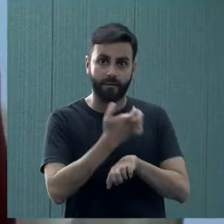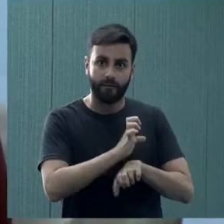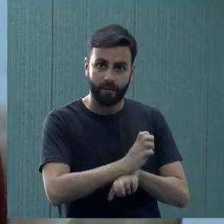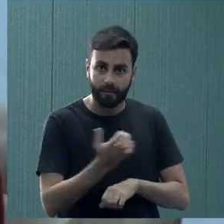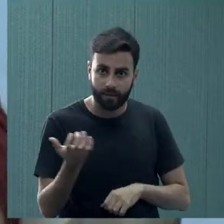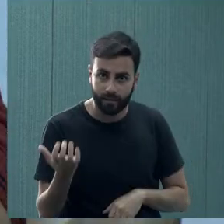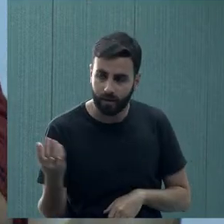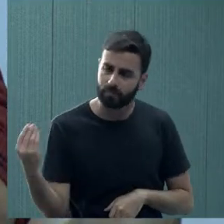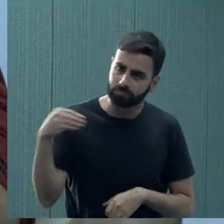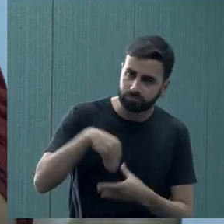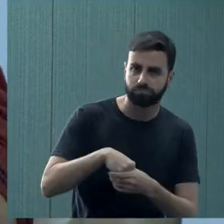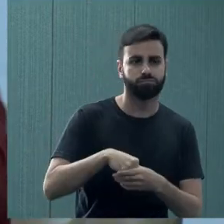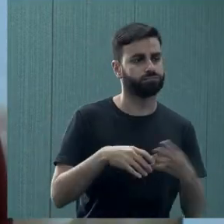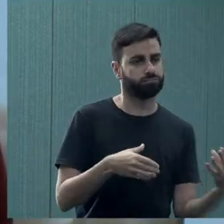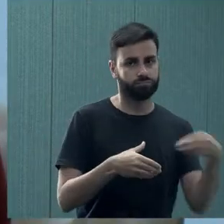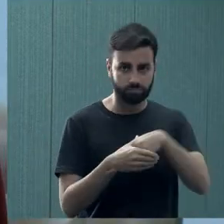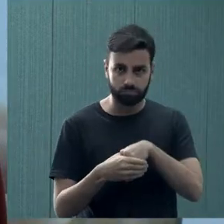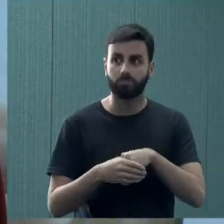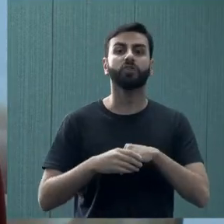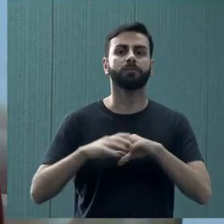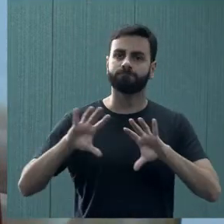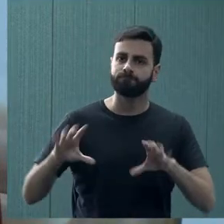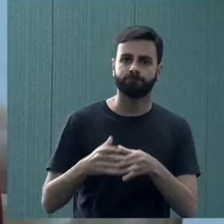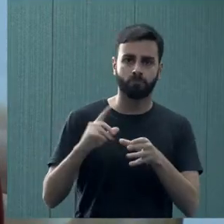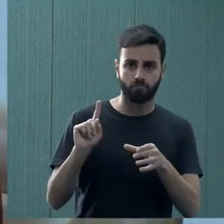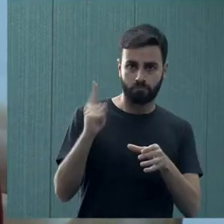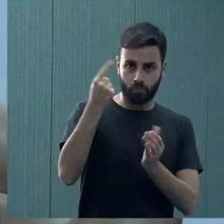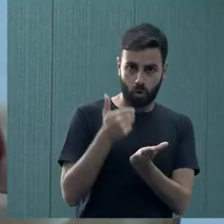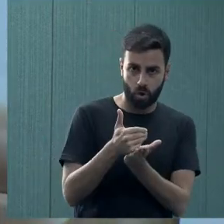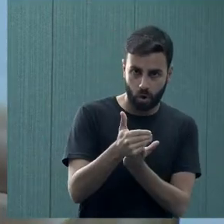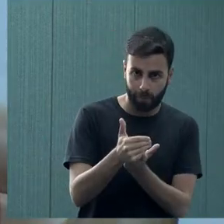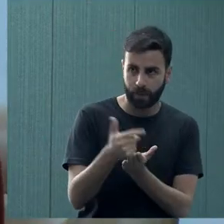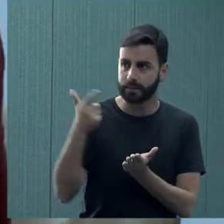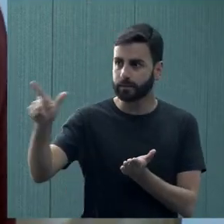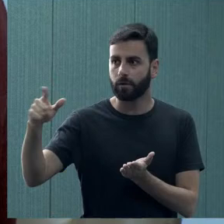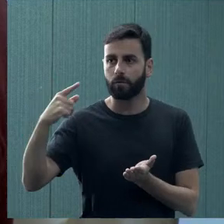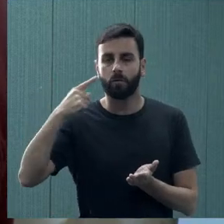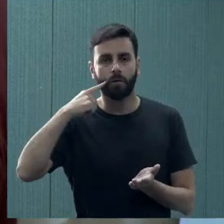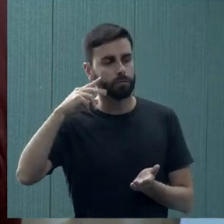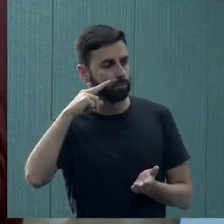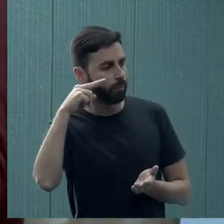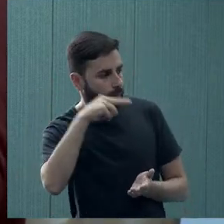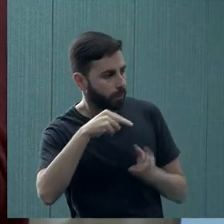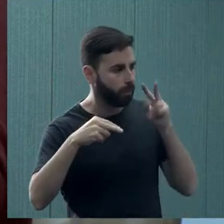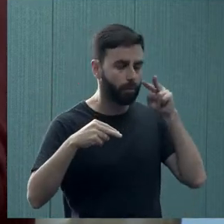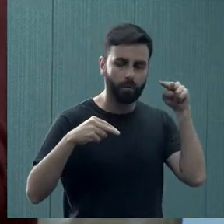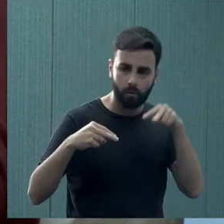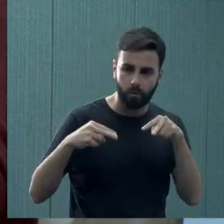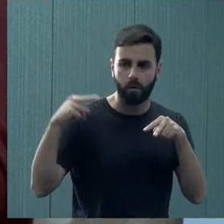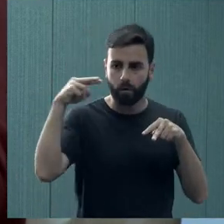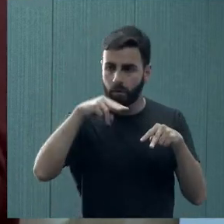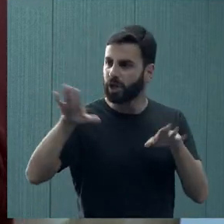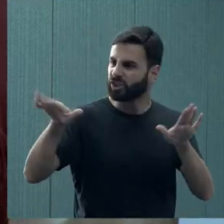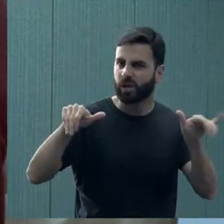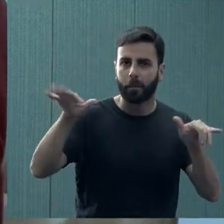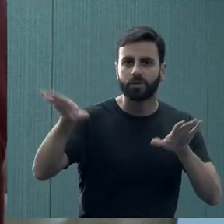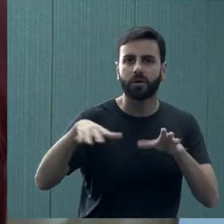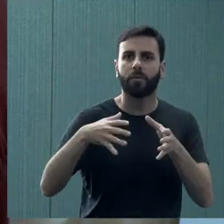uma capacitação, porque, a partir do momento que o primeiro grupo engrena, os outros já é quase que uma reação em cadeia, porque um vai